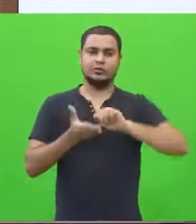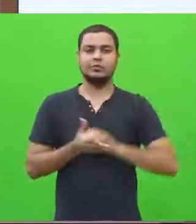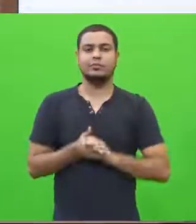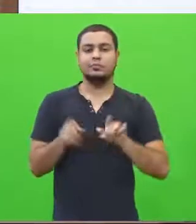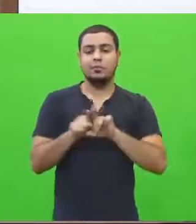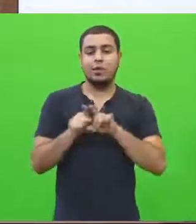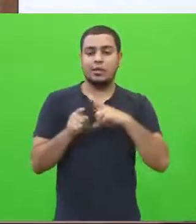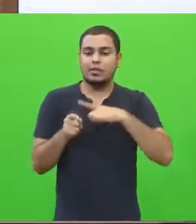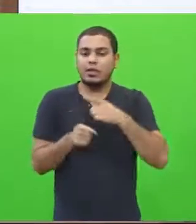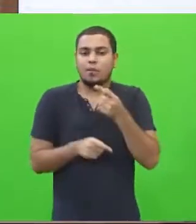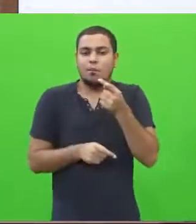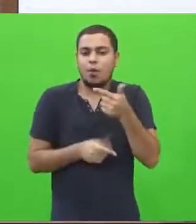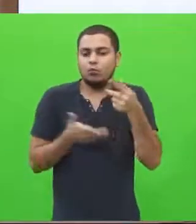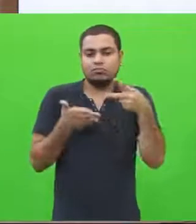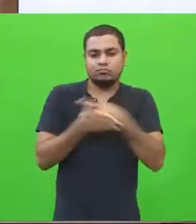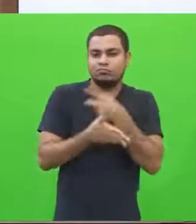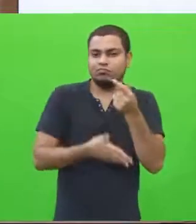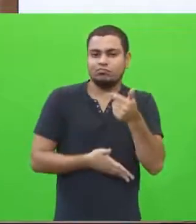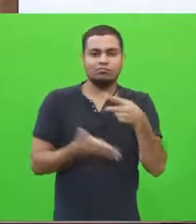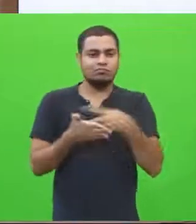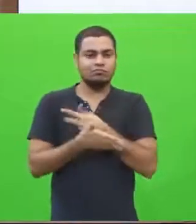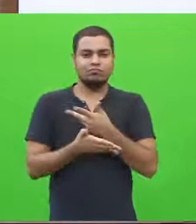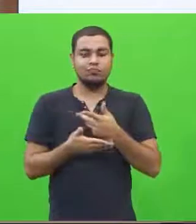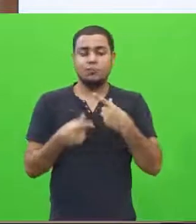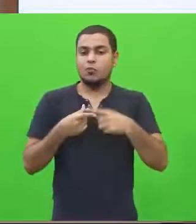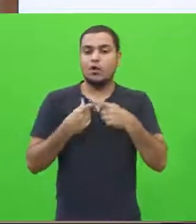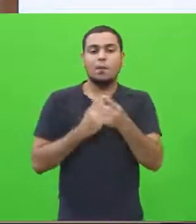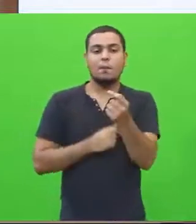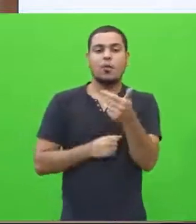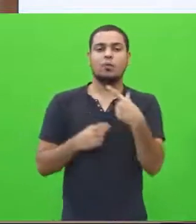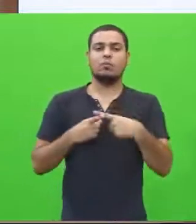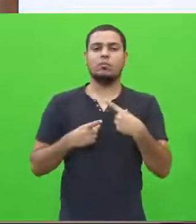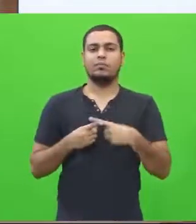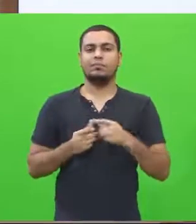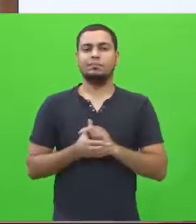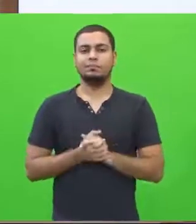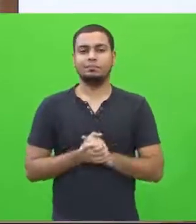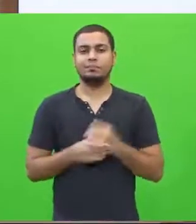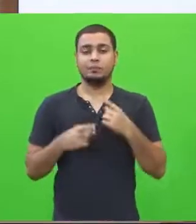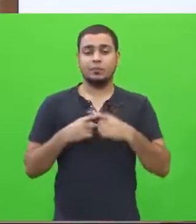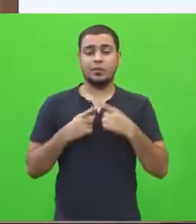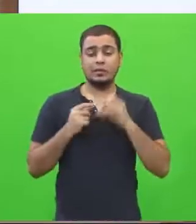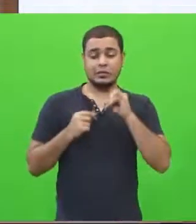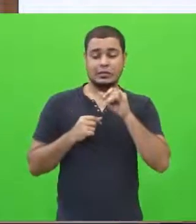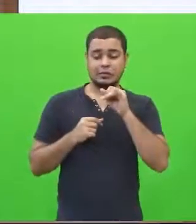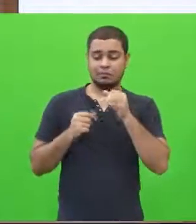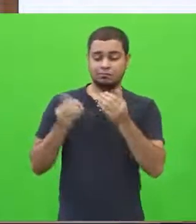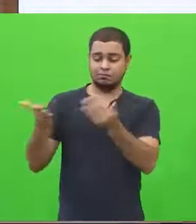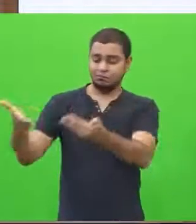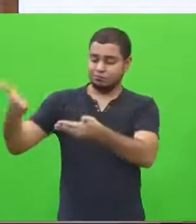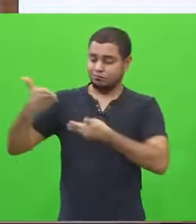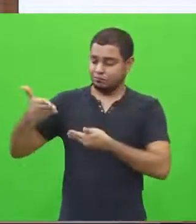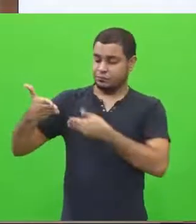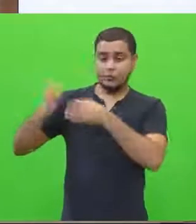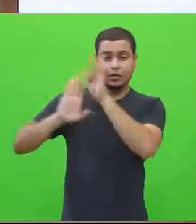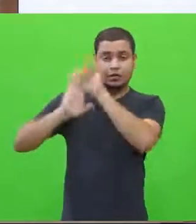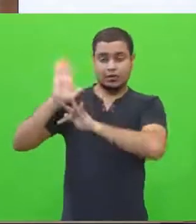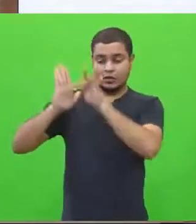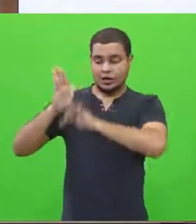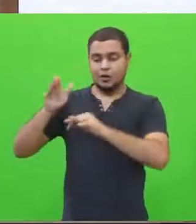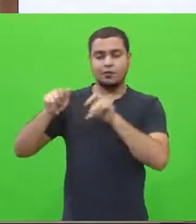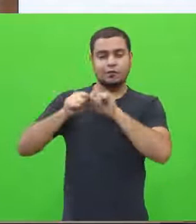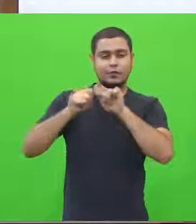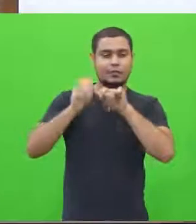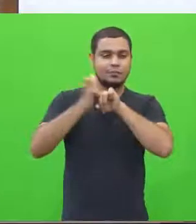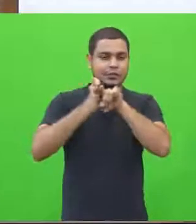ter pouquíssimos desvios. Por que eu falo pouquíssimos desvios? Se vocês forem fazer a pesquisa